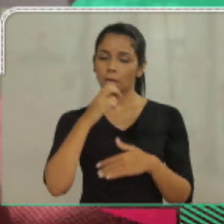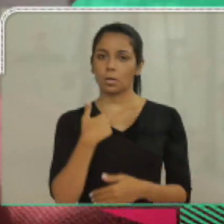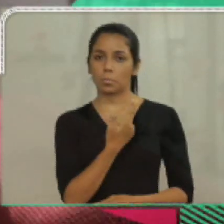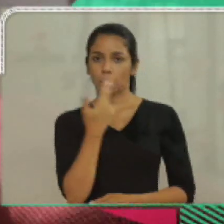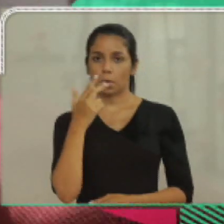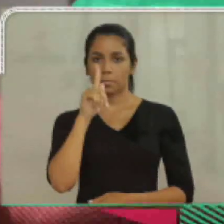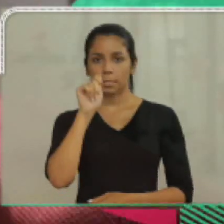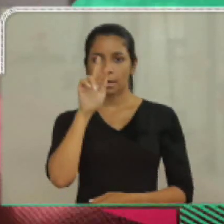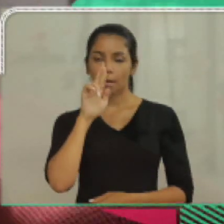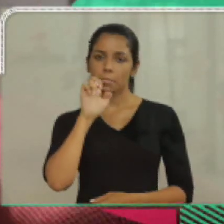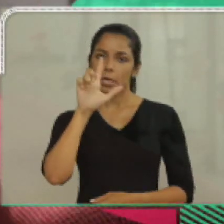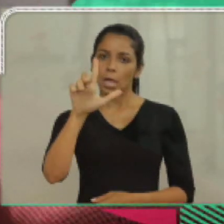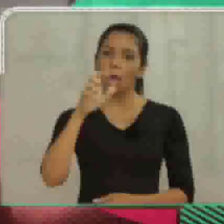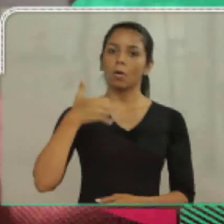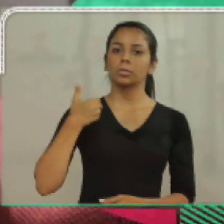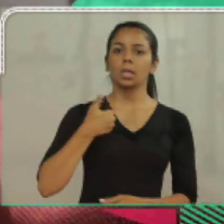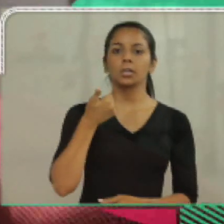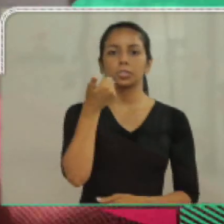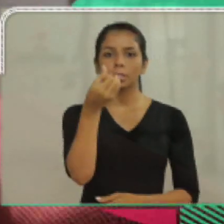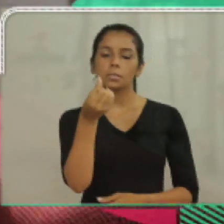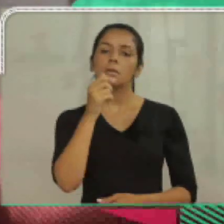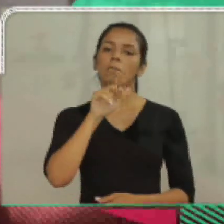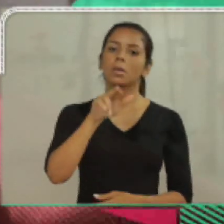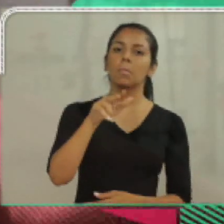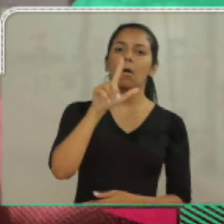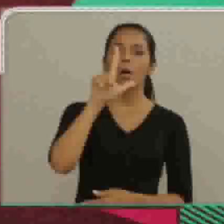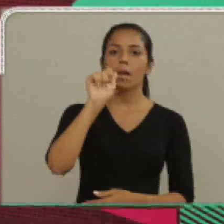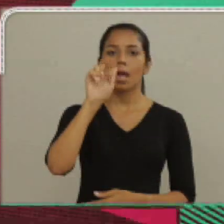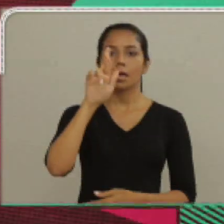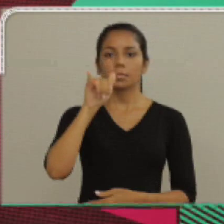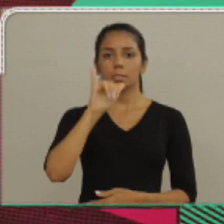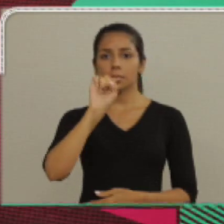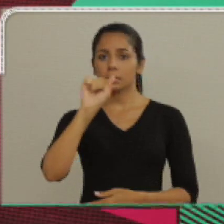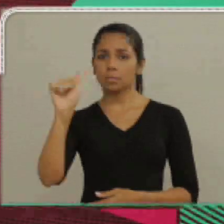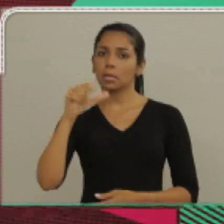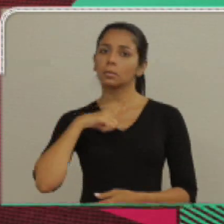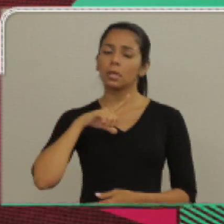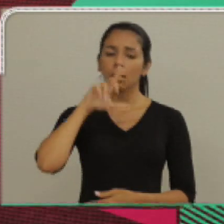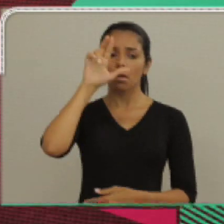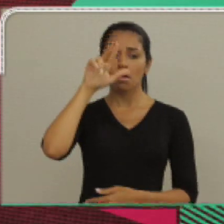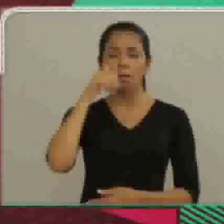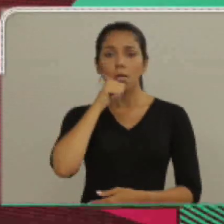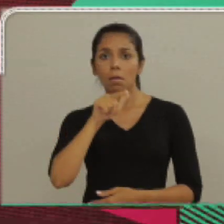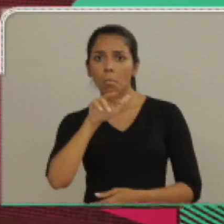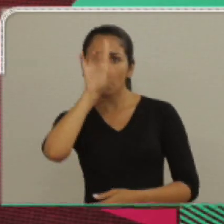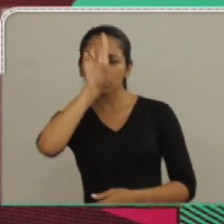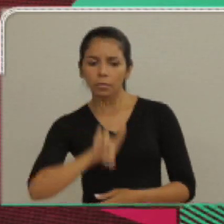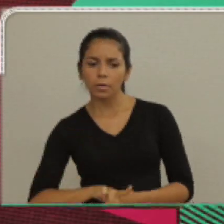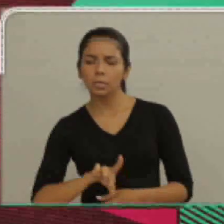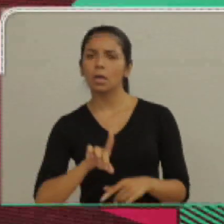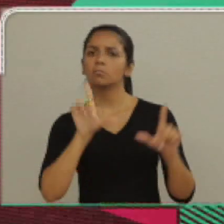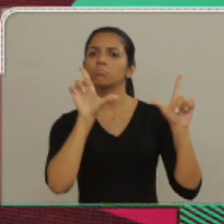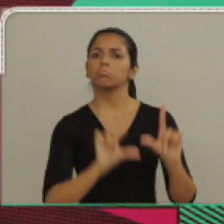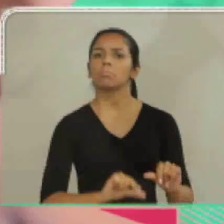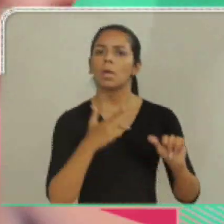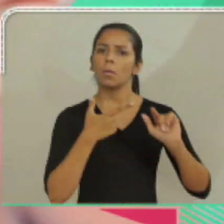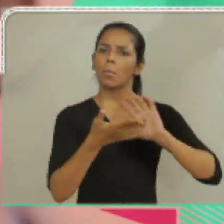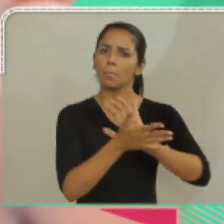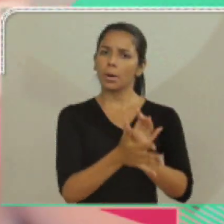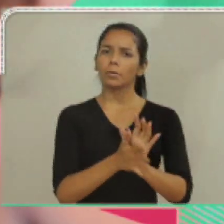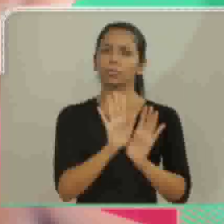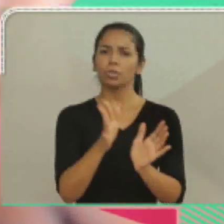peça, nós costumamos fazer debates e conversar com os pais. Eu sou o Gabriel, tenho 16 anos, sou irmão da Larissa.